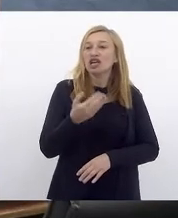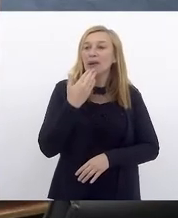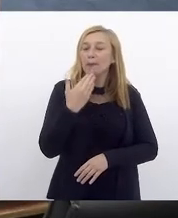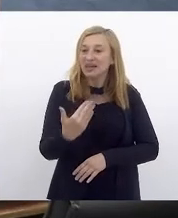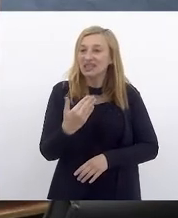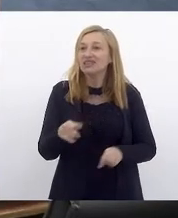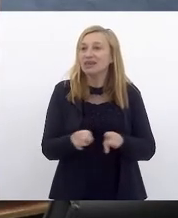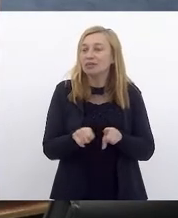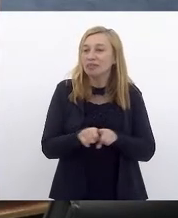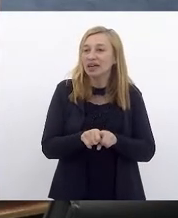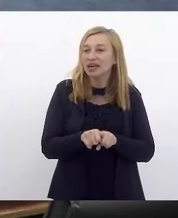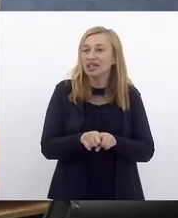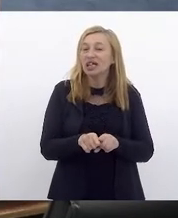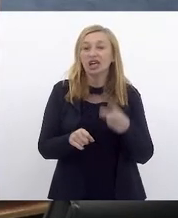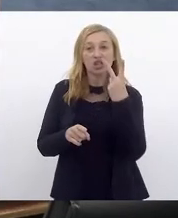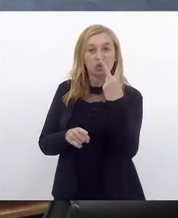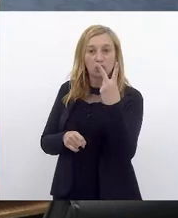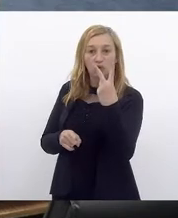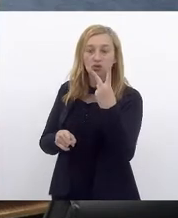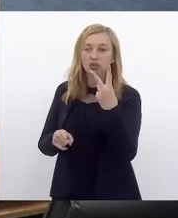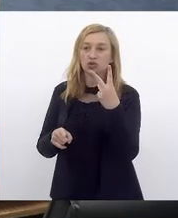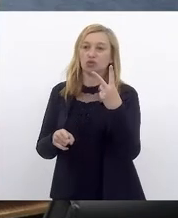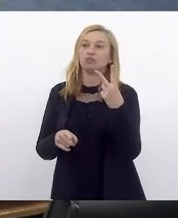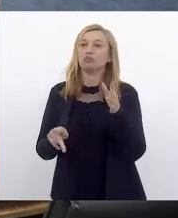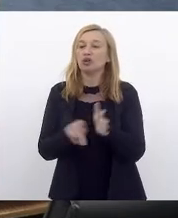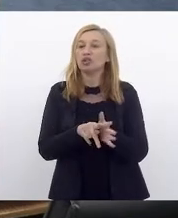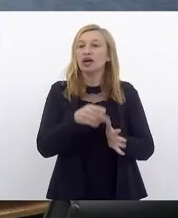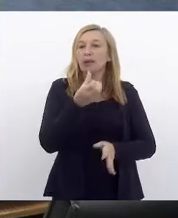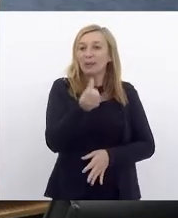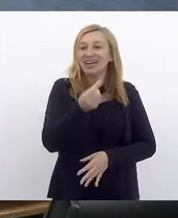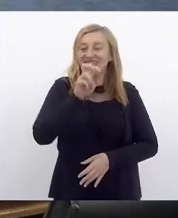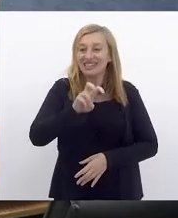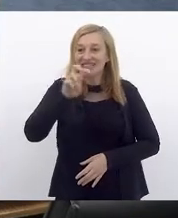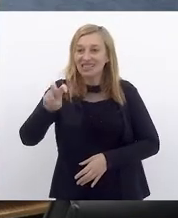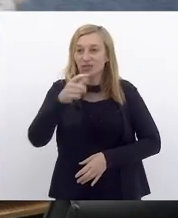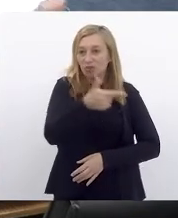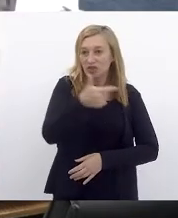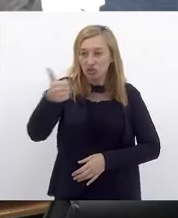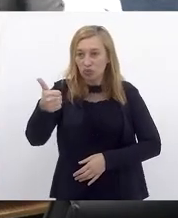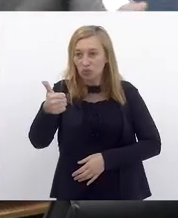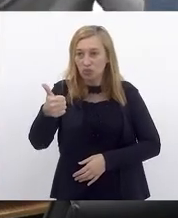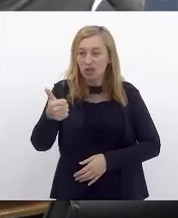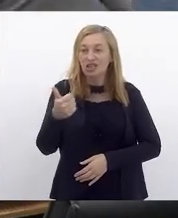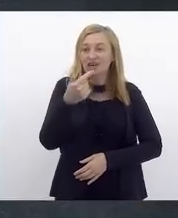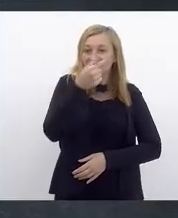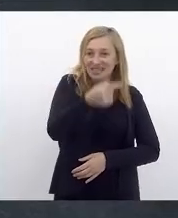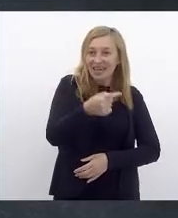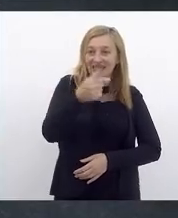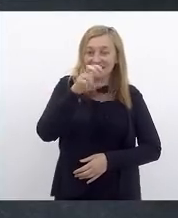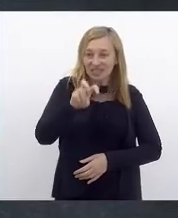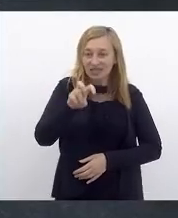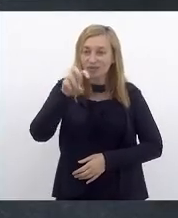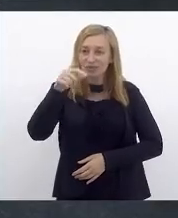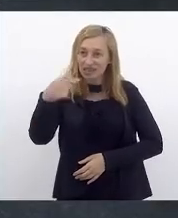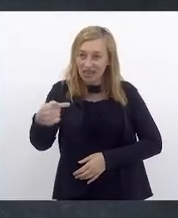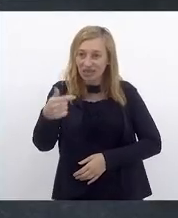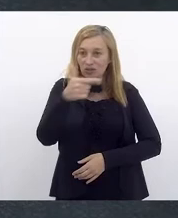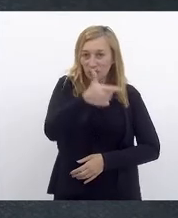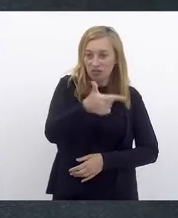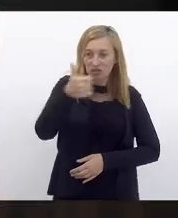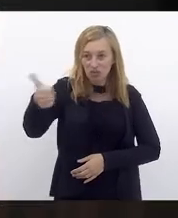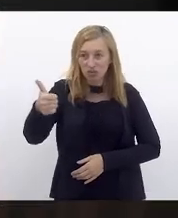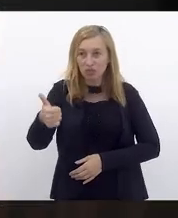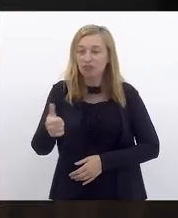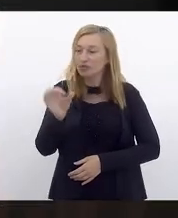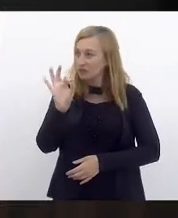abstenção em dois projetos, 655-2021 e 757-2021.